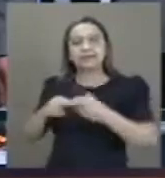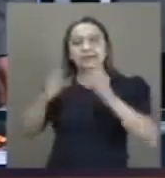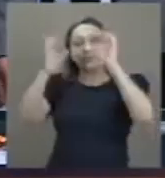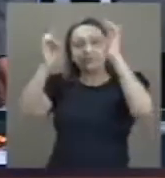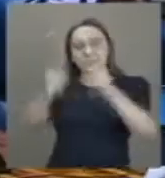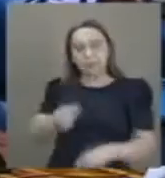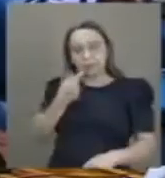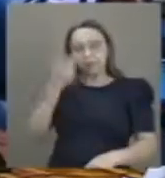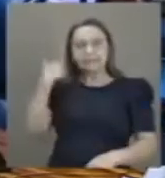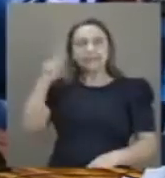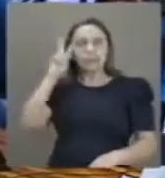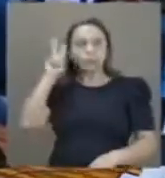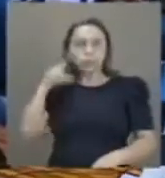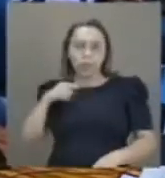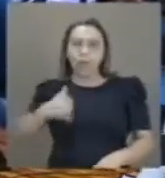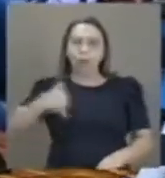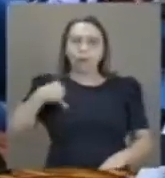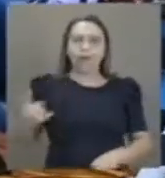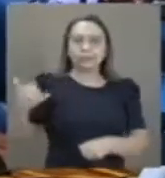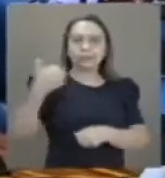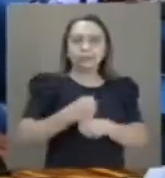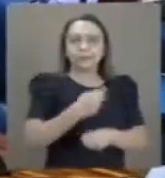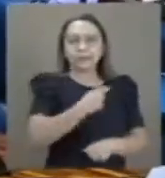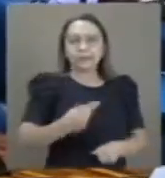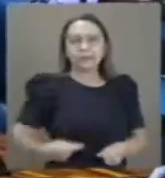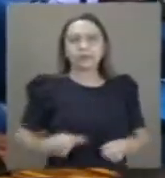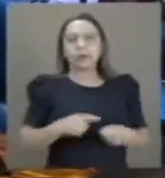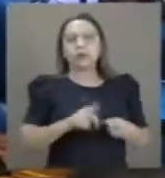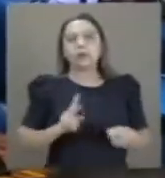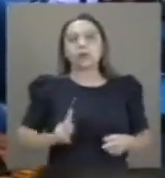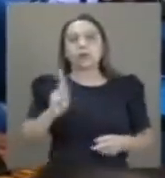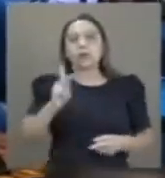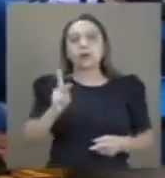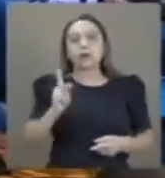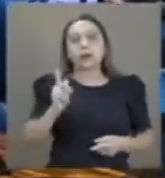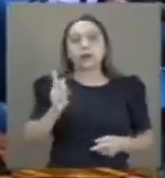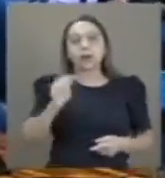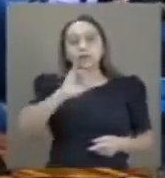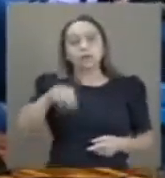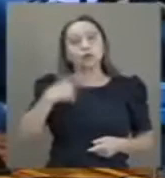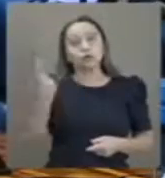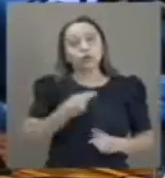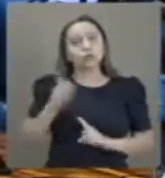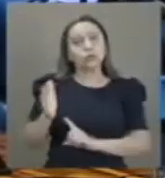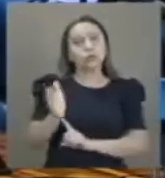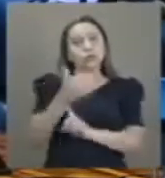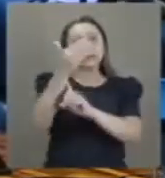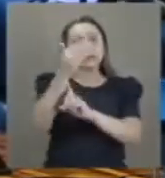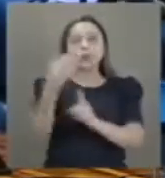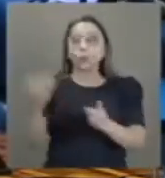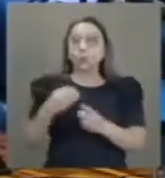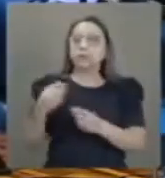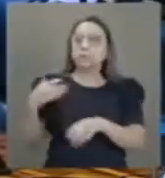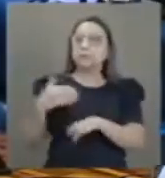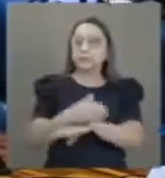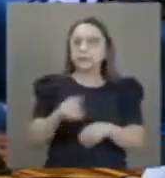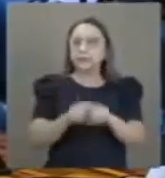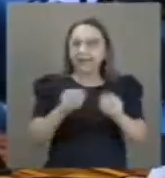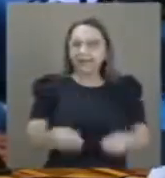-feira, que eu tive a honra de presidir, Cajuru Nasser agora é nosso embaixador. Hoje ele participou da entrega